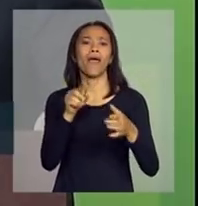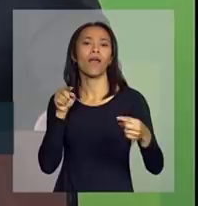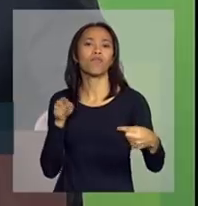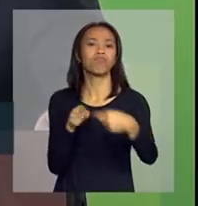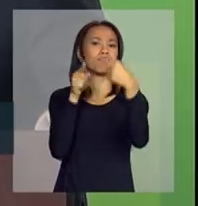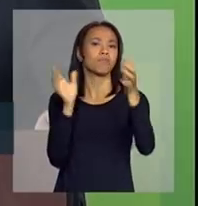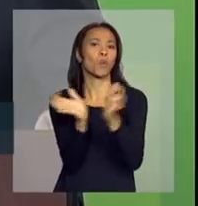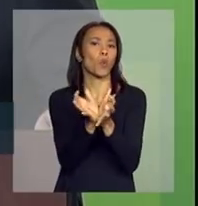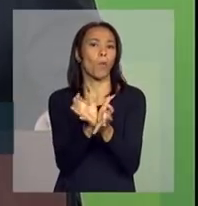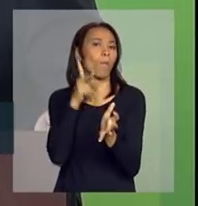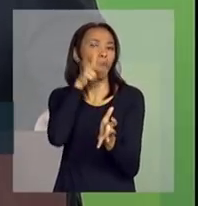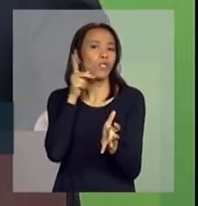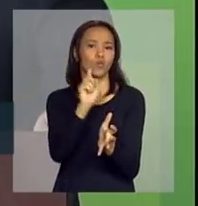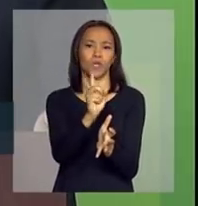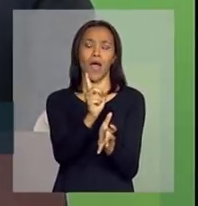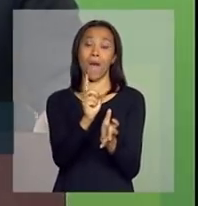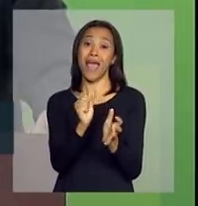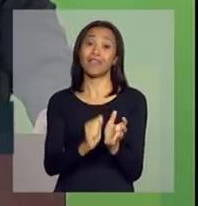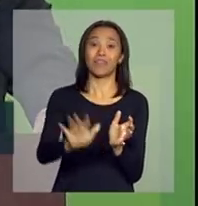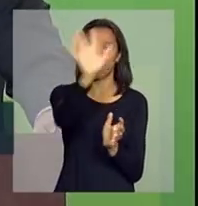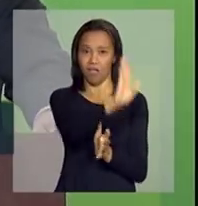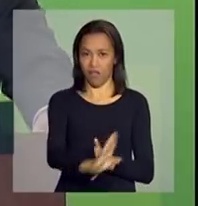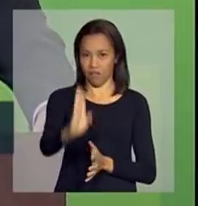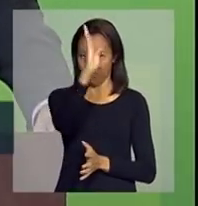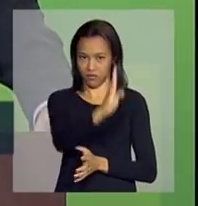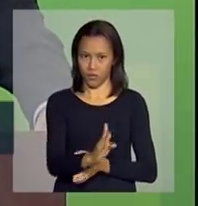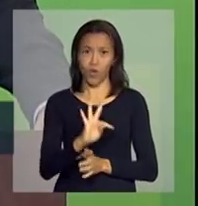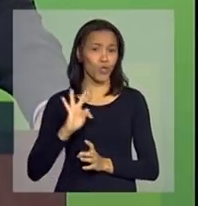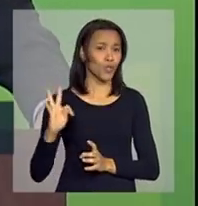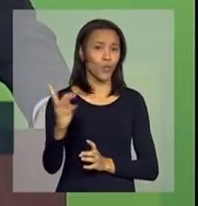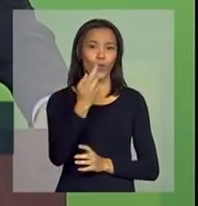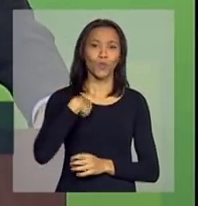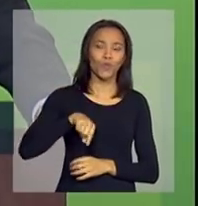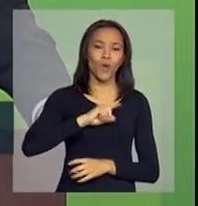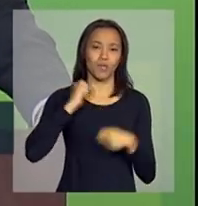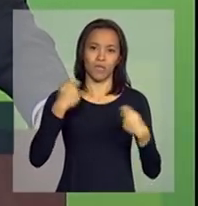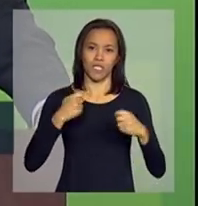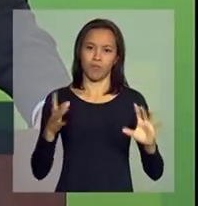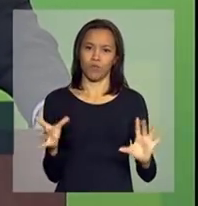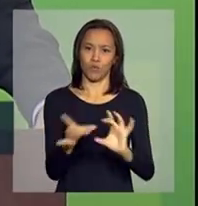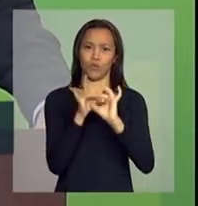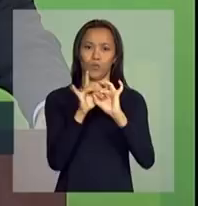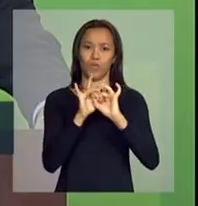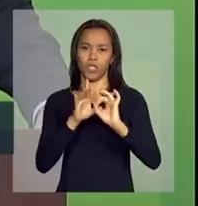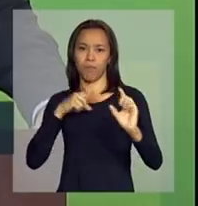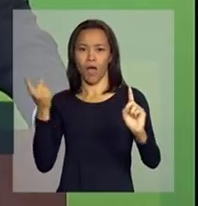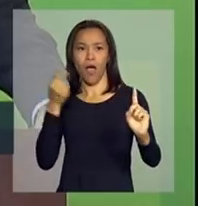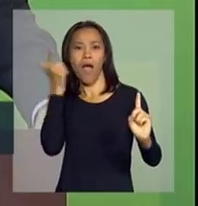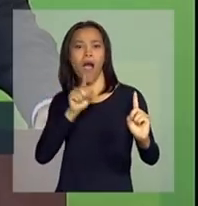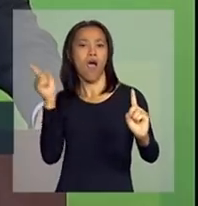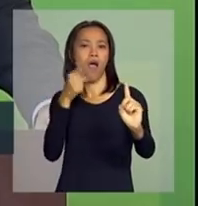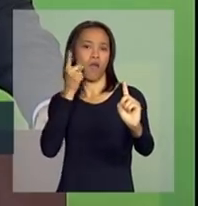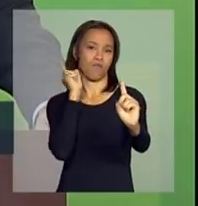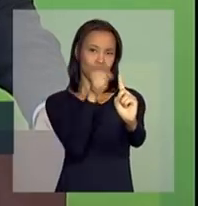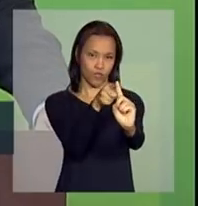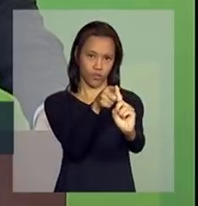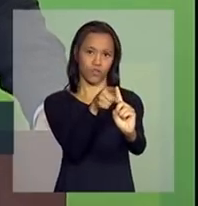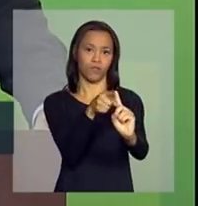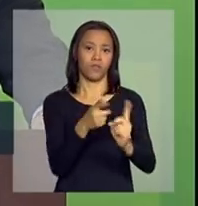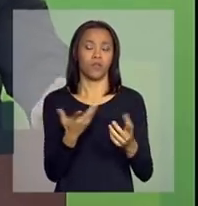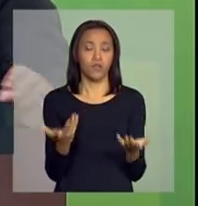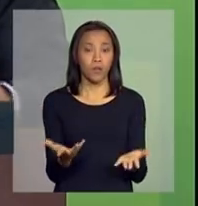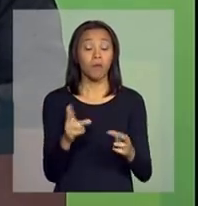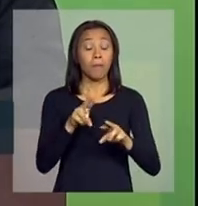é uma bandeira nacional, é uma bandeira em que todos nós temos que nos unir em torno desse objetivo. E, para isso,